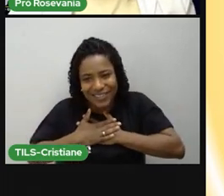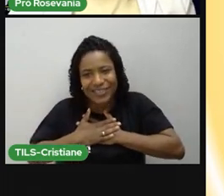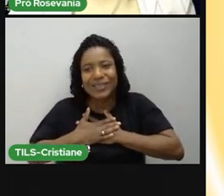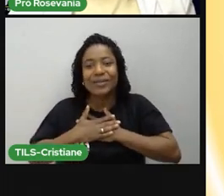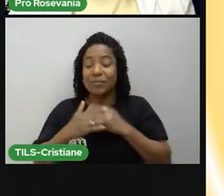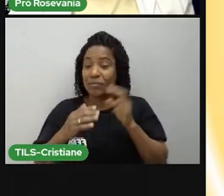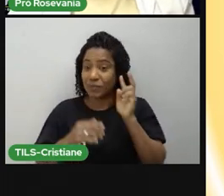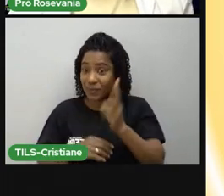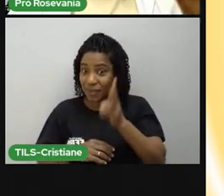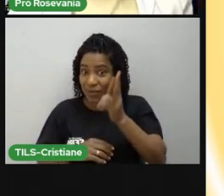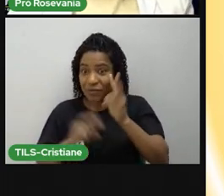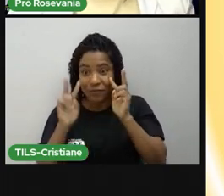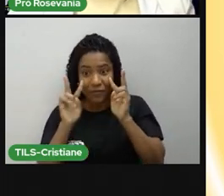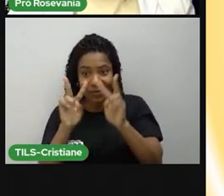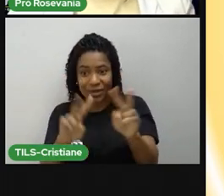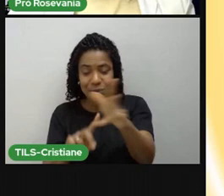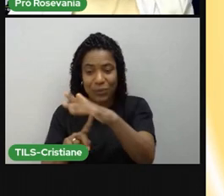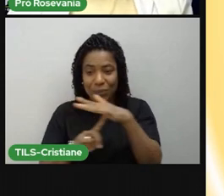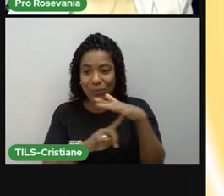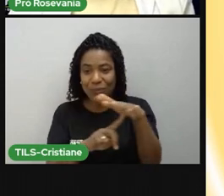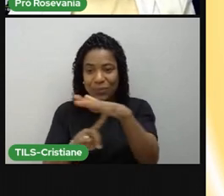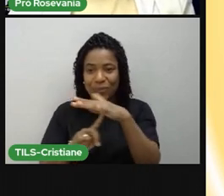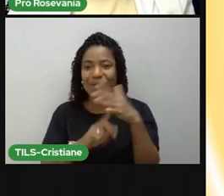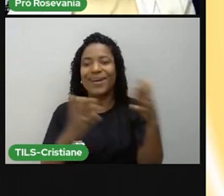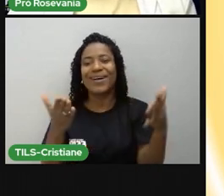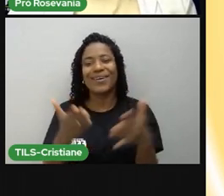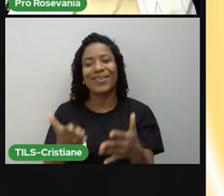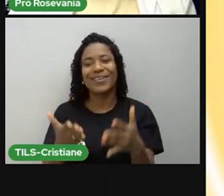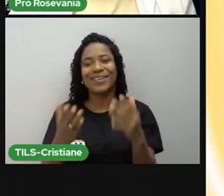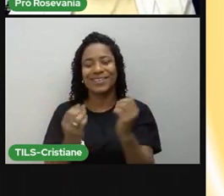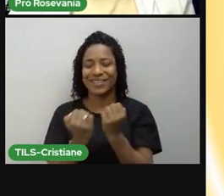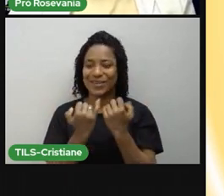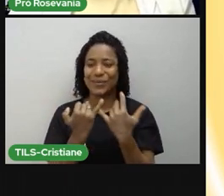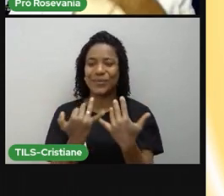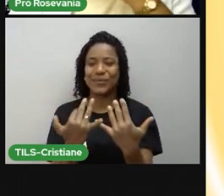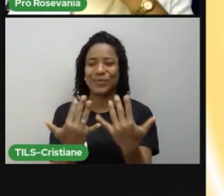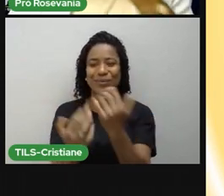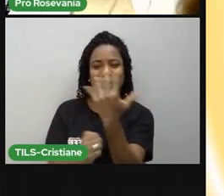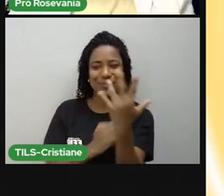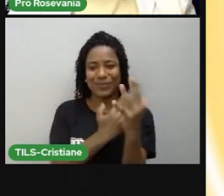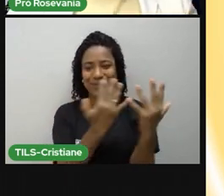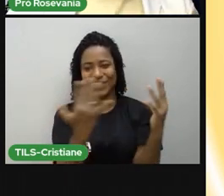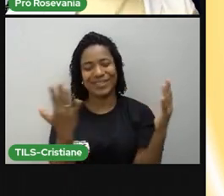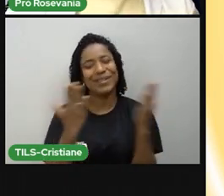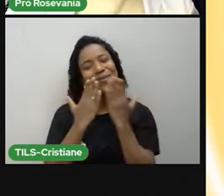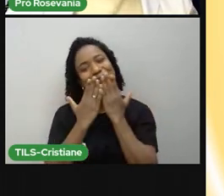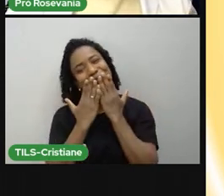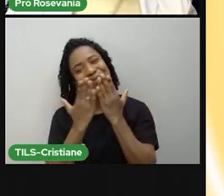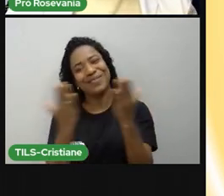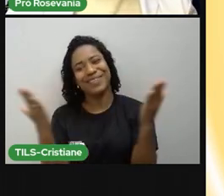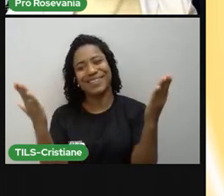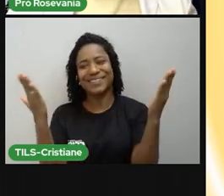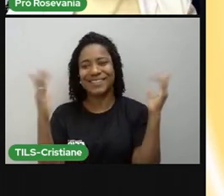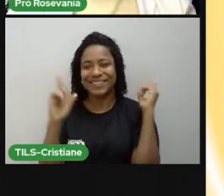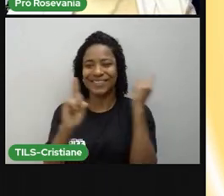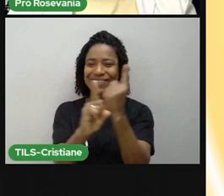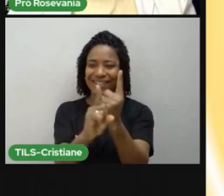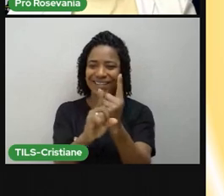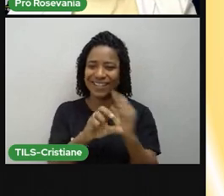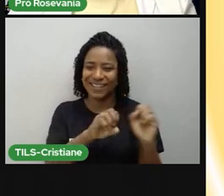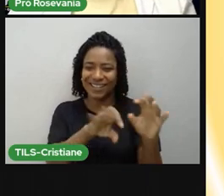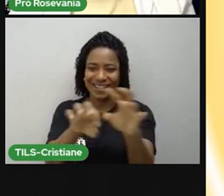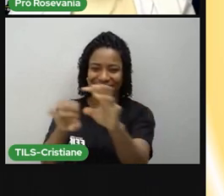observando as estações. Nós estamos agora no período do outono, né? Um beijão e até a próxima aula, gente.